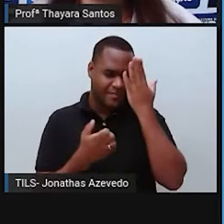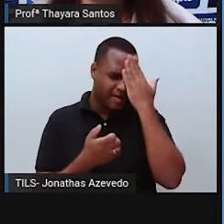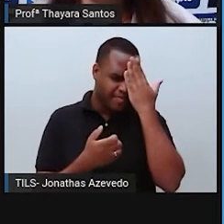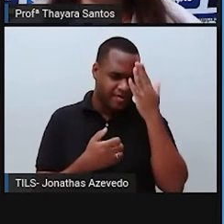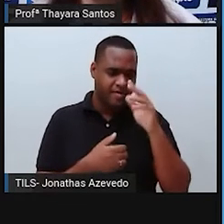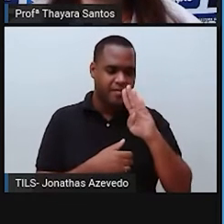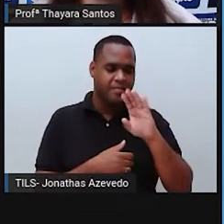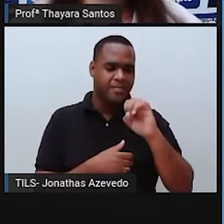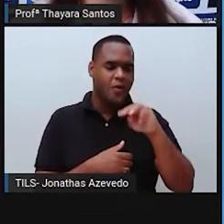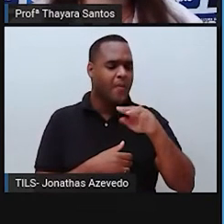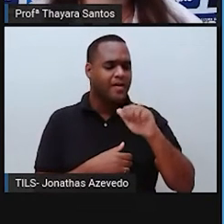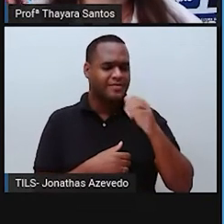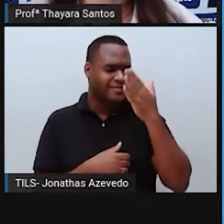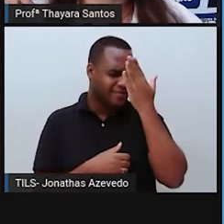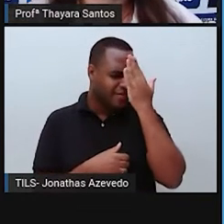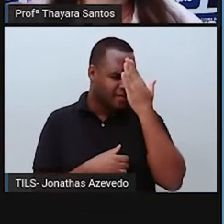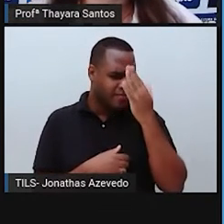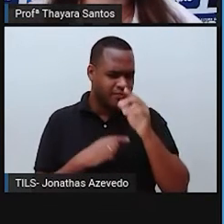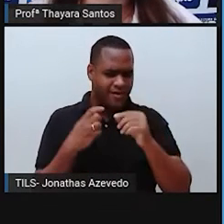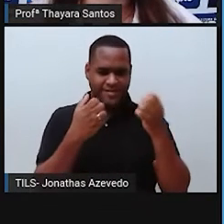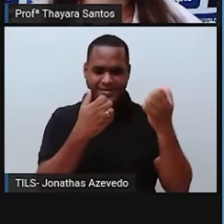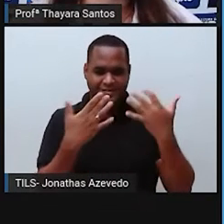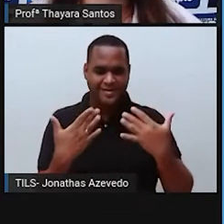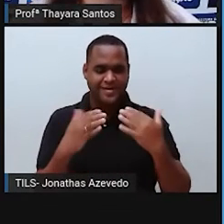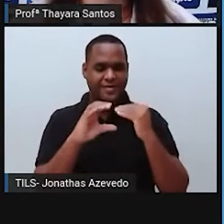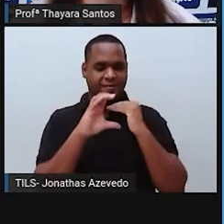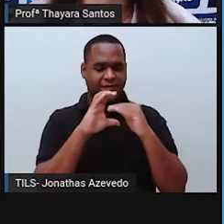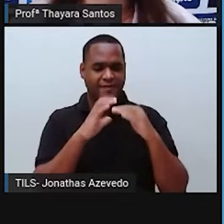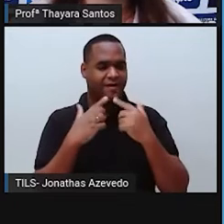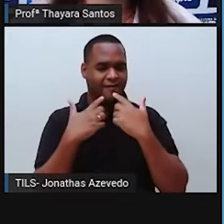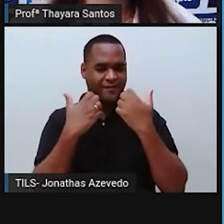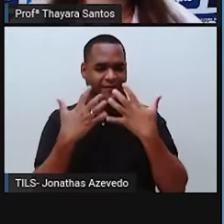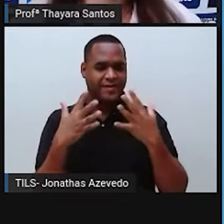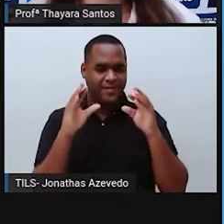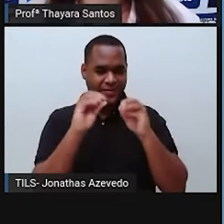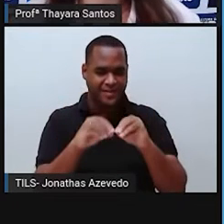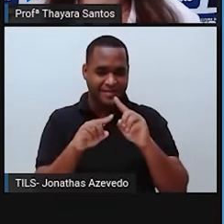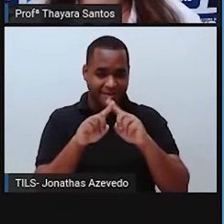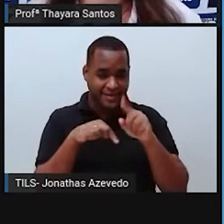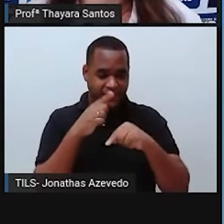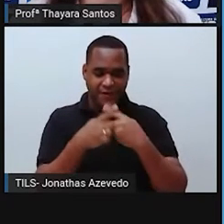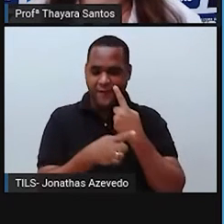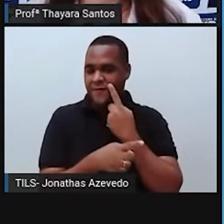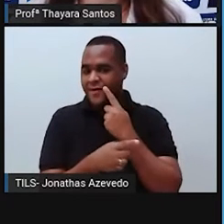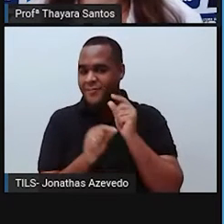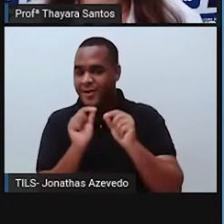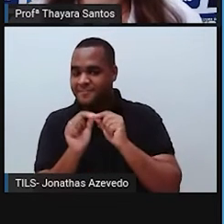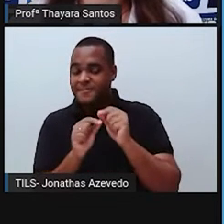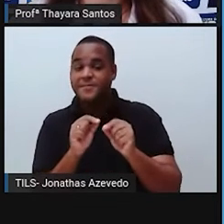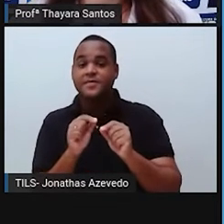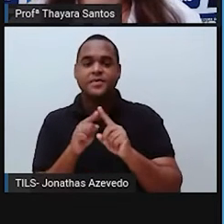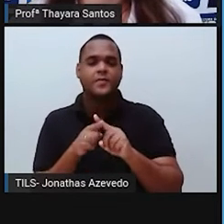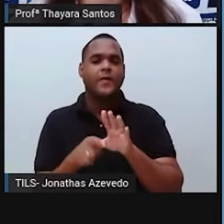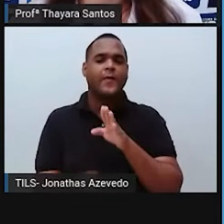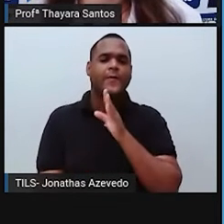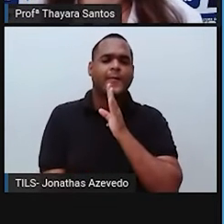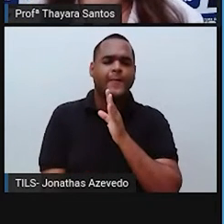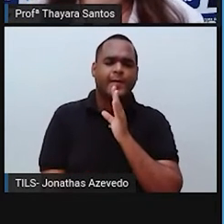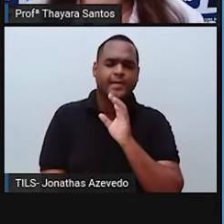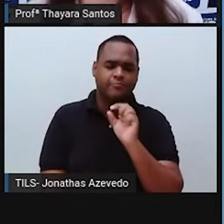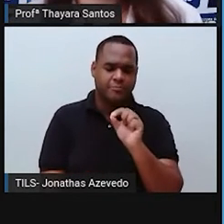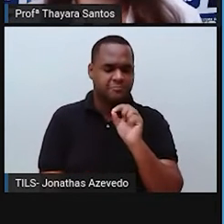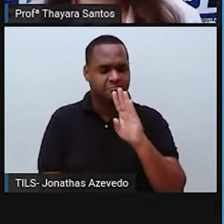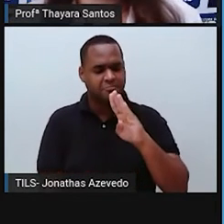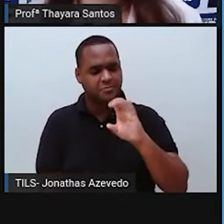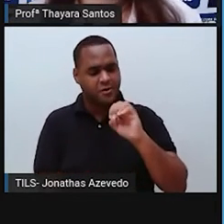sabem o que é um bioma? Me contem aqui no chat que eu quero saber. Vou voltar aqui para ver a interação de vocês. Quem consegue descrever o que é